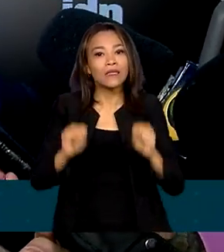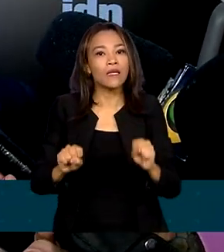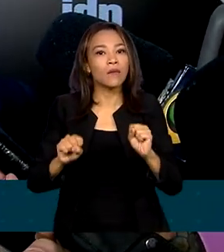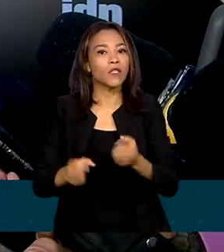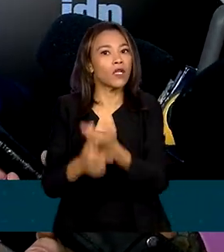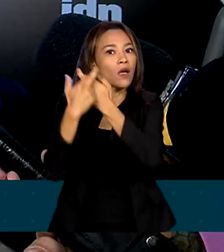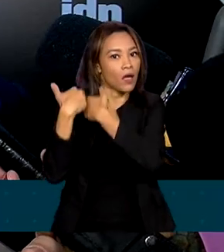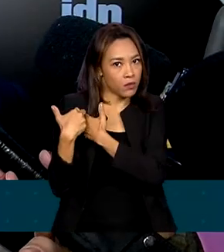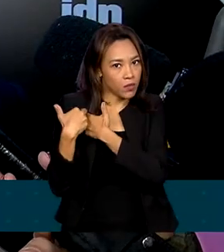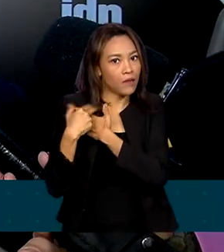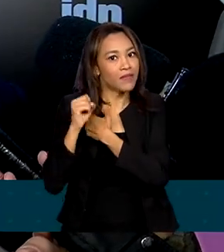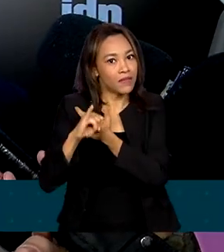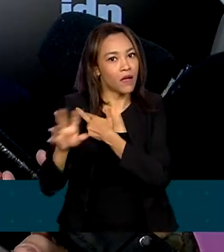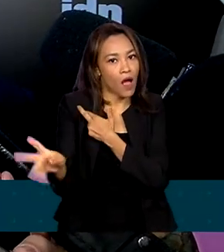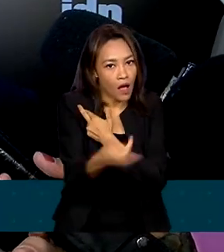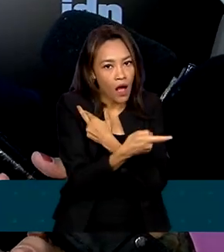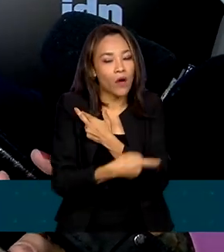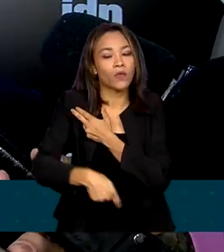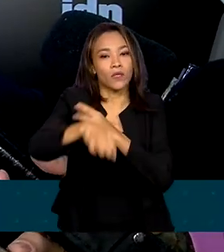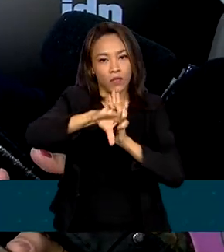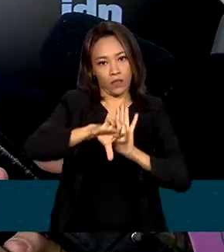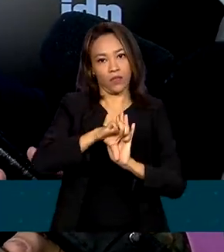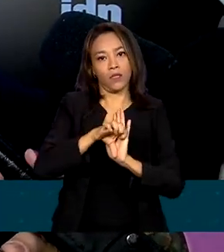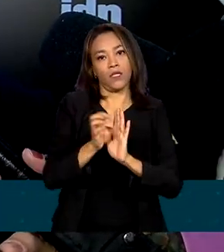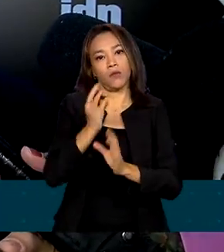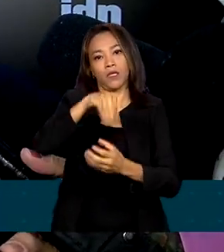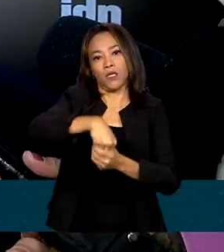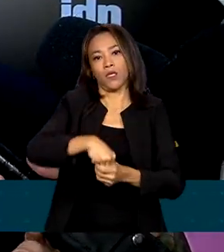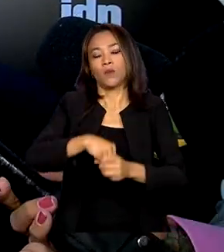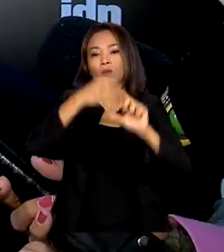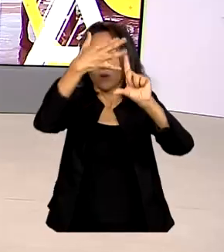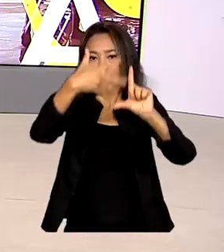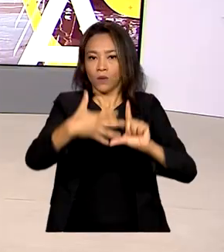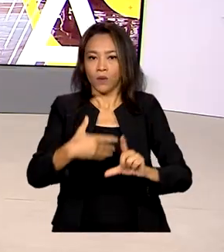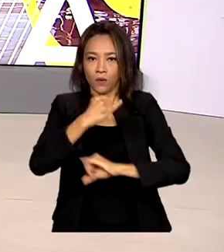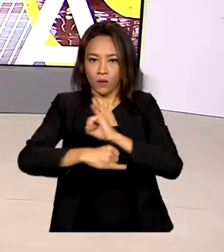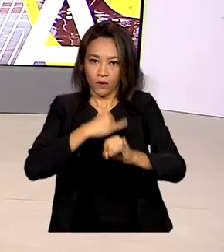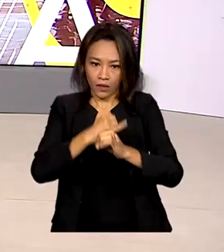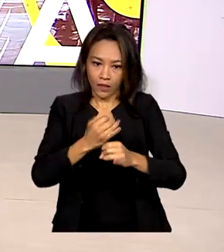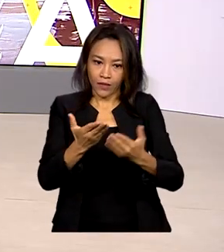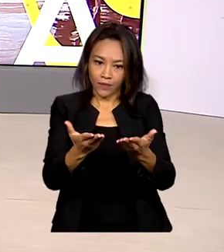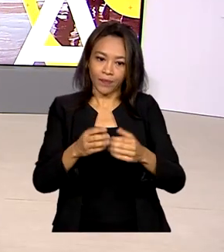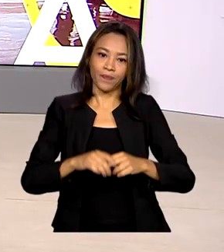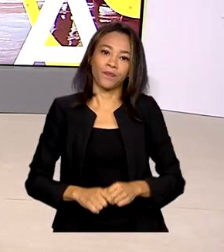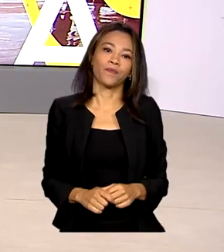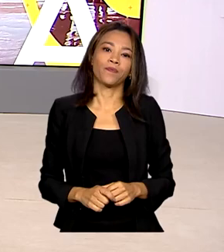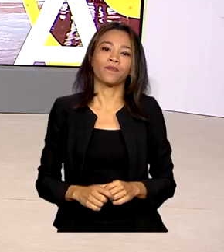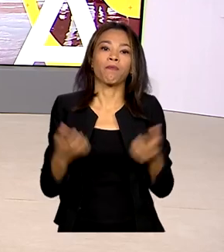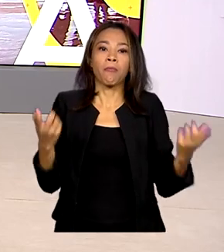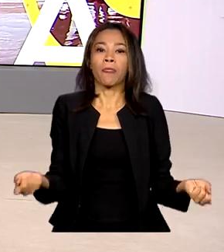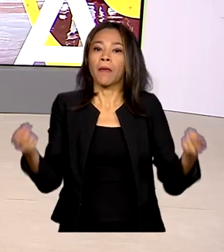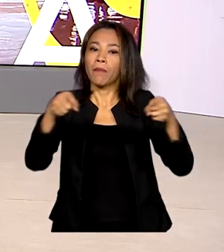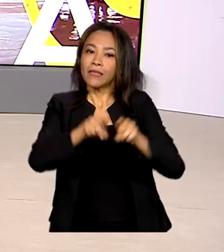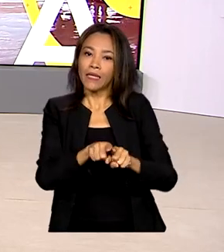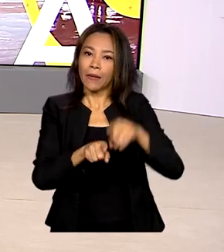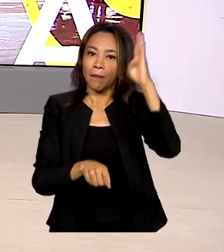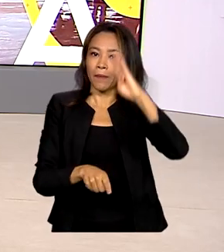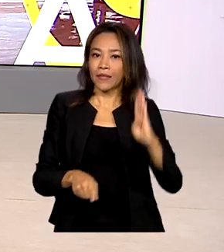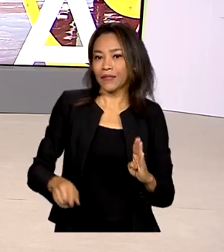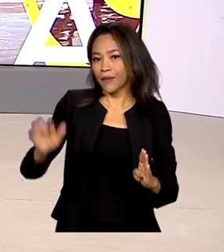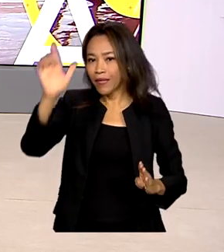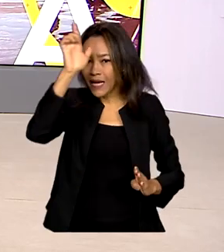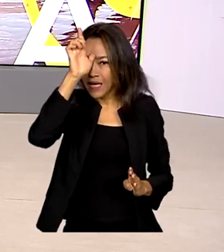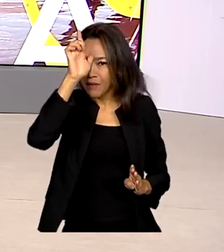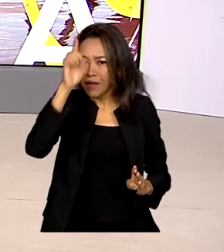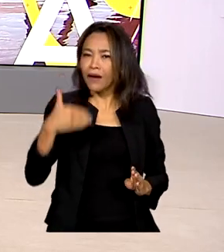no caso de cometimento de crimes por intermédio dessas plataformas. Uma parceria entre o Brasil e a